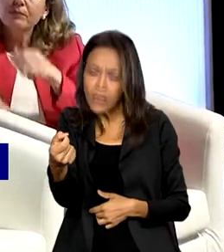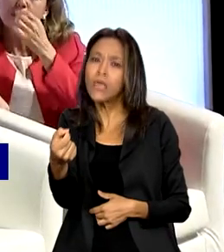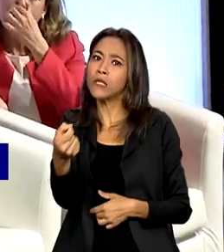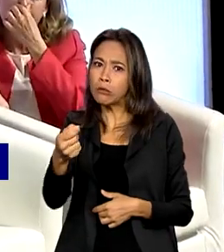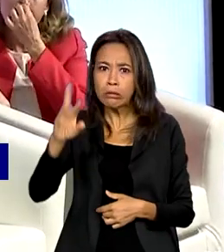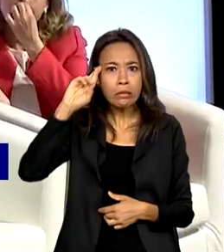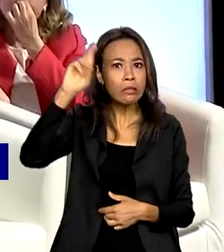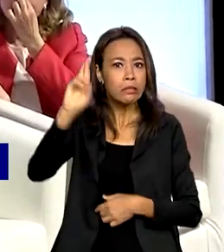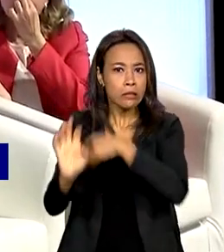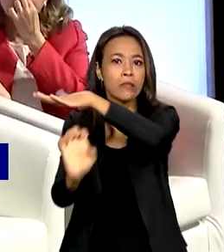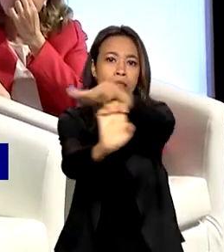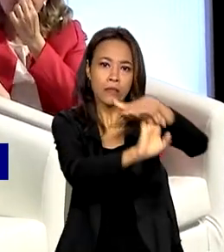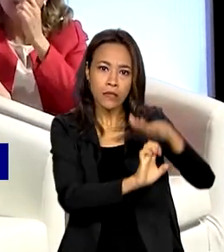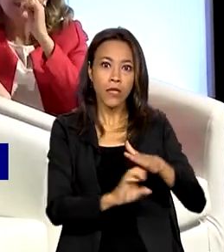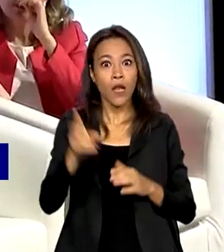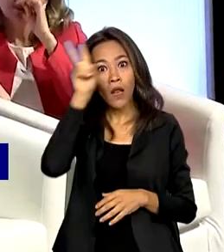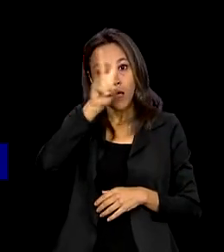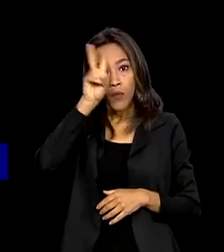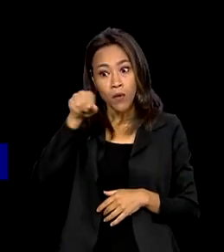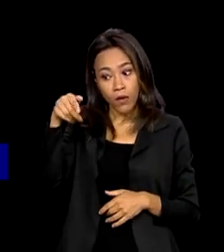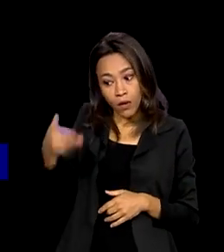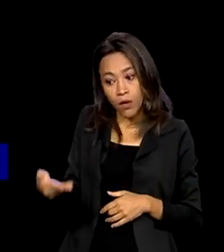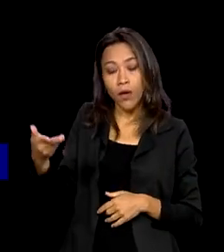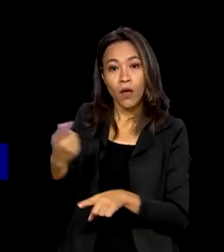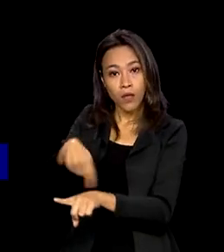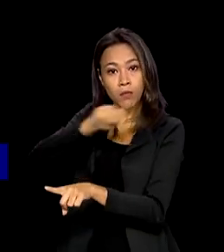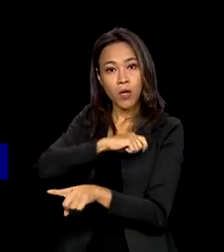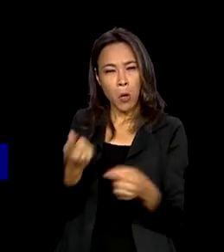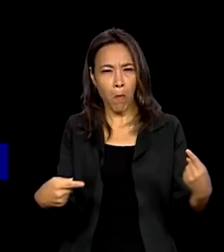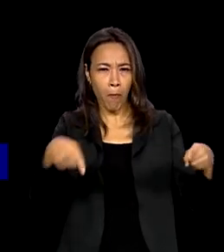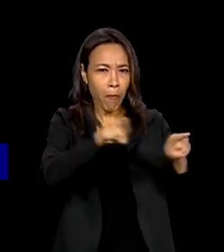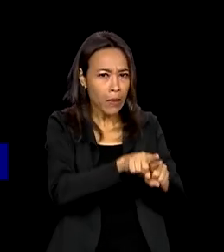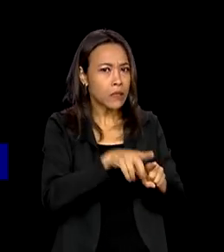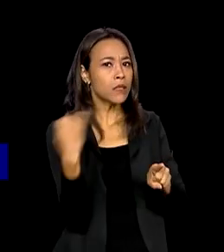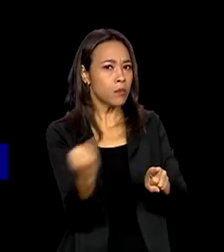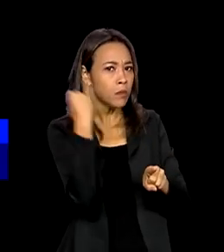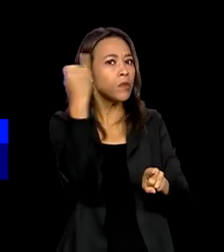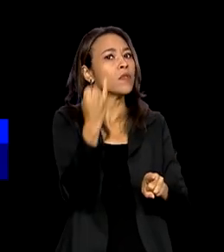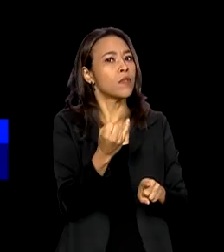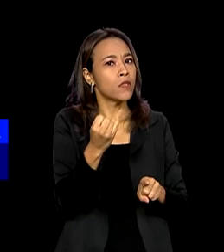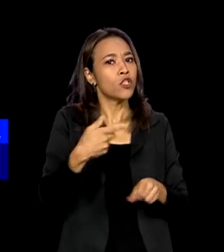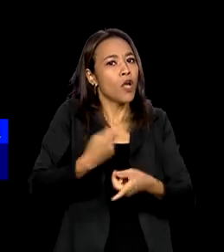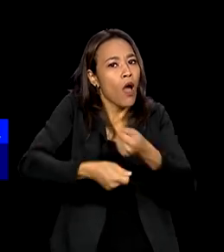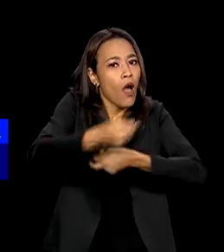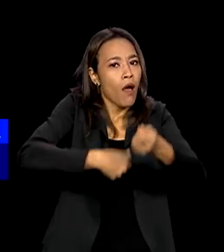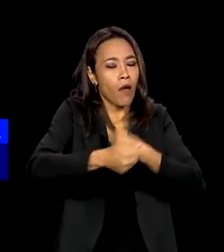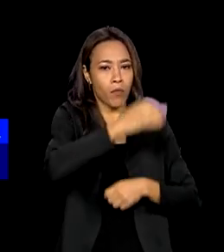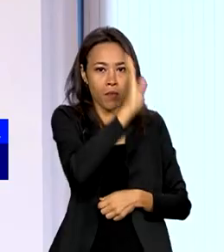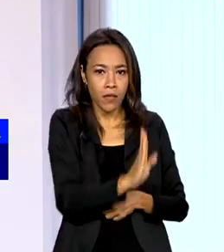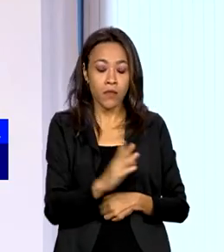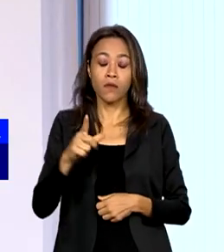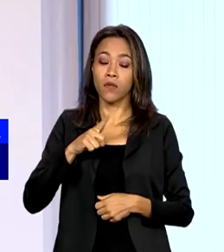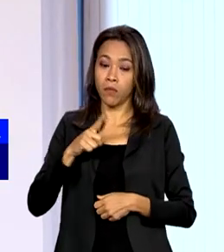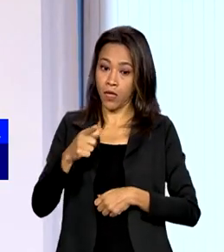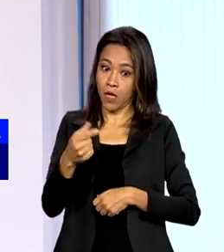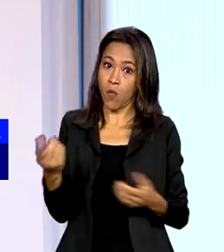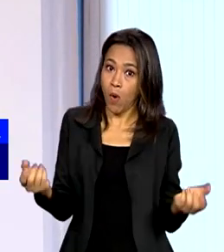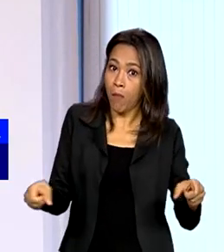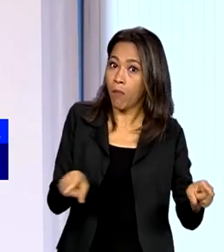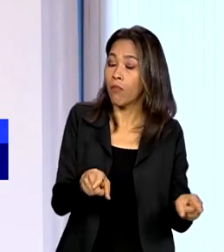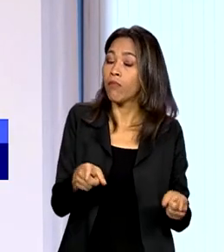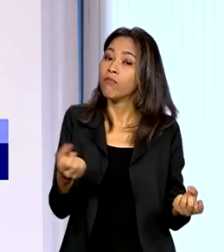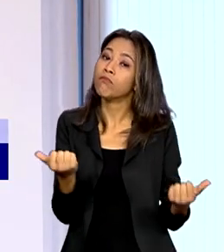que a Espanha é um importante parceiro comercial. O presidente falou sobre o interesse em aprofundar a cooperação econômica com o país